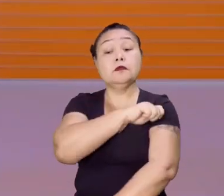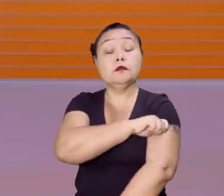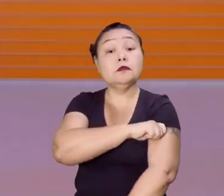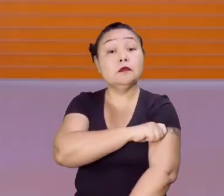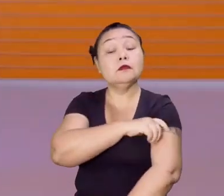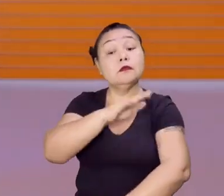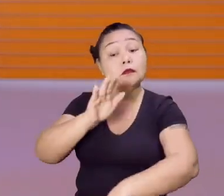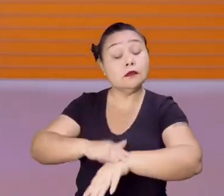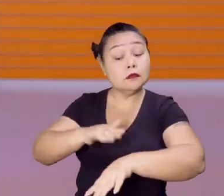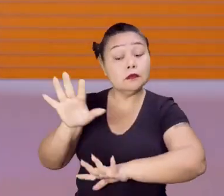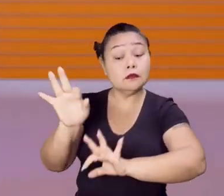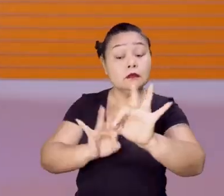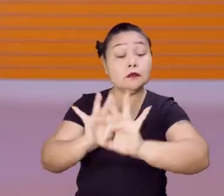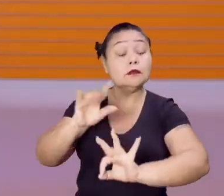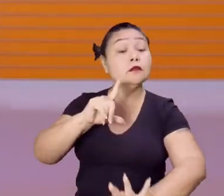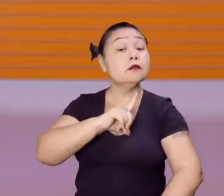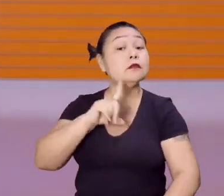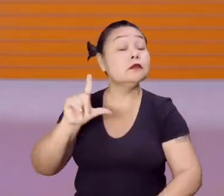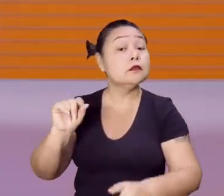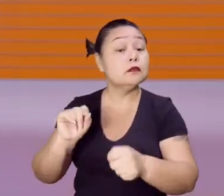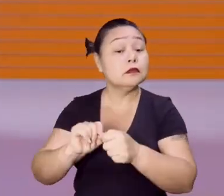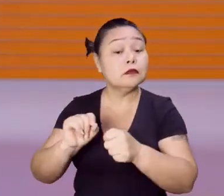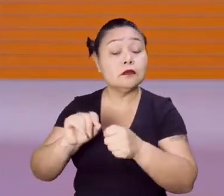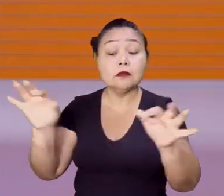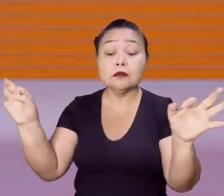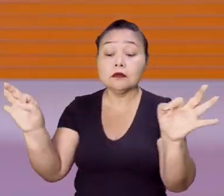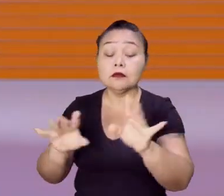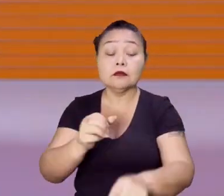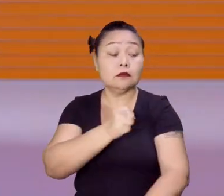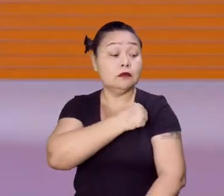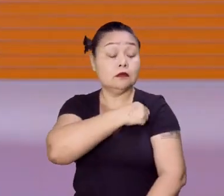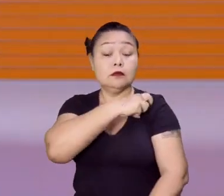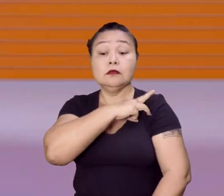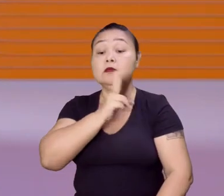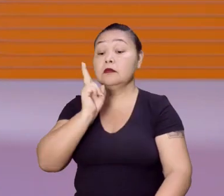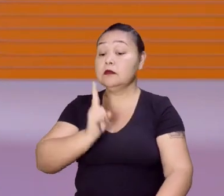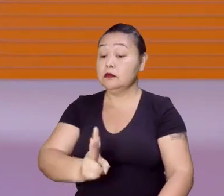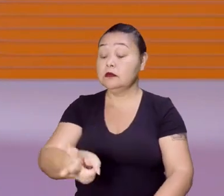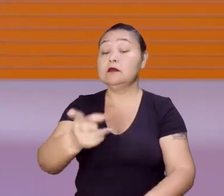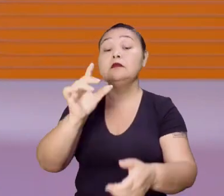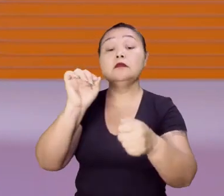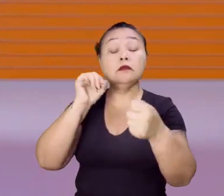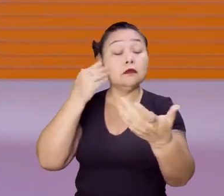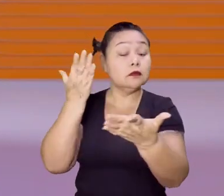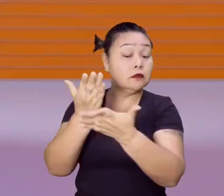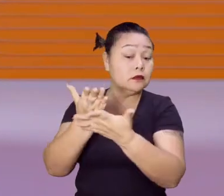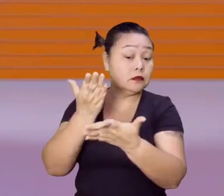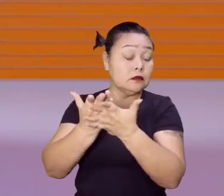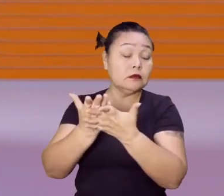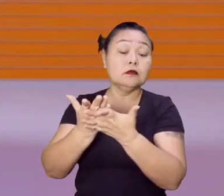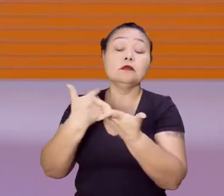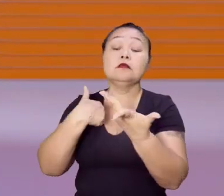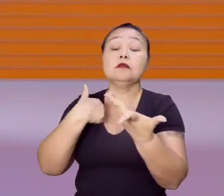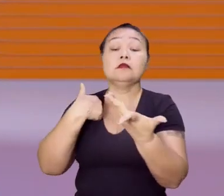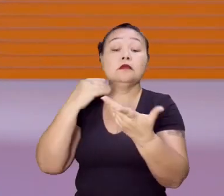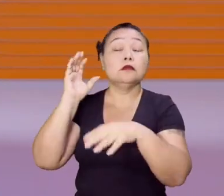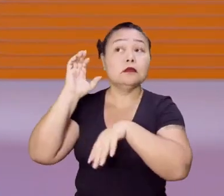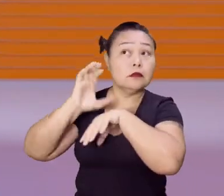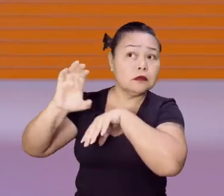ainda. Então, o que ele vai ter que fazer? Terminou o ensino médio, ele tem que continuar estudando, se capacitando, né?